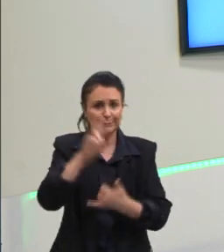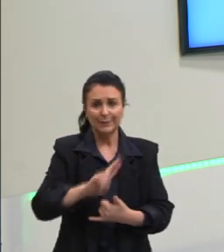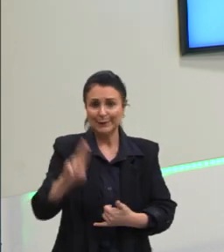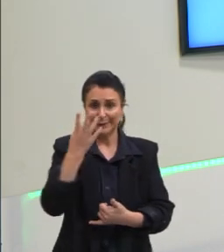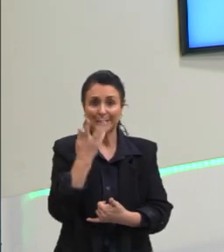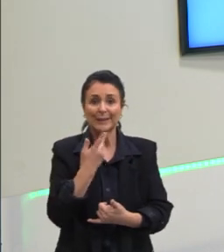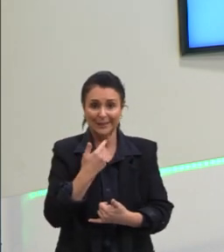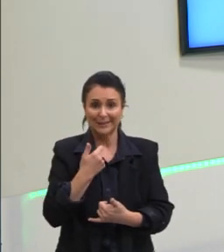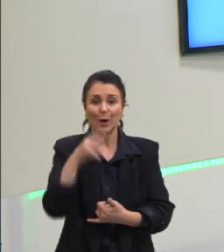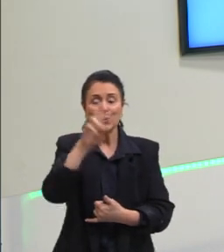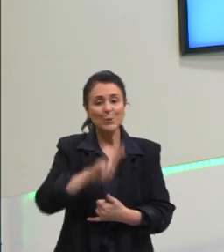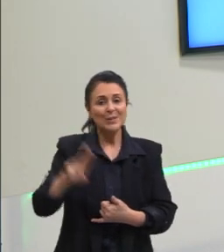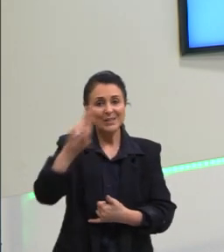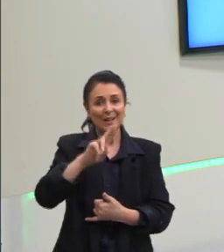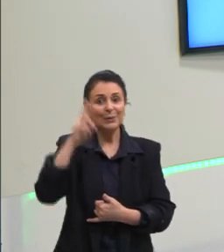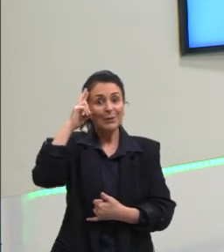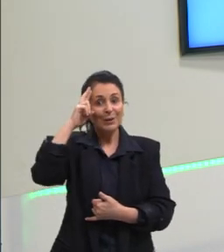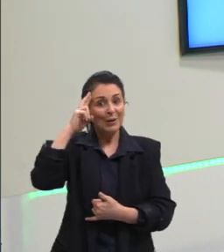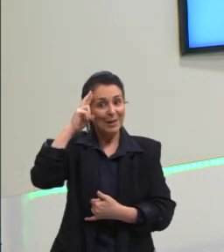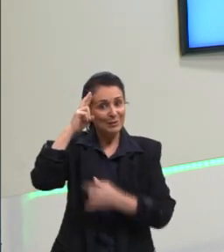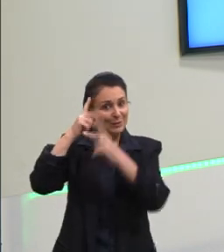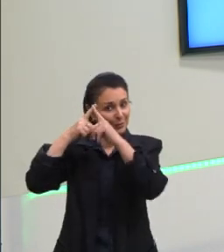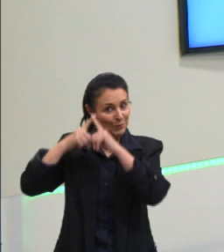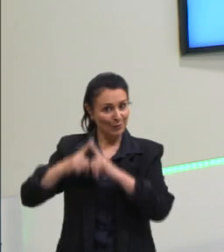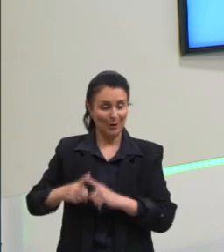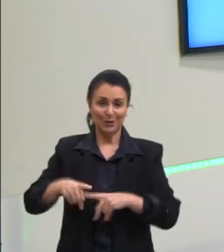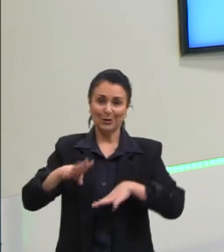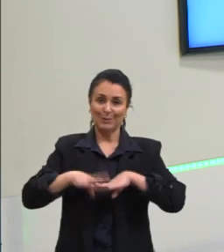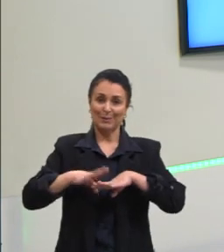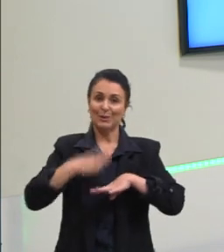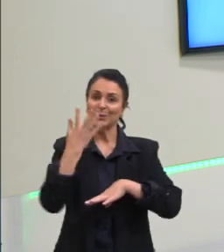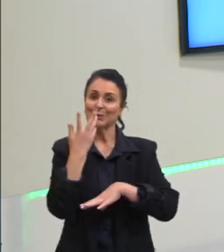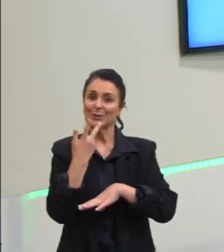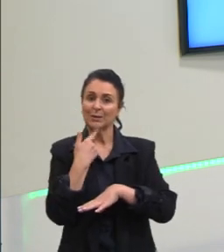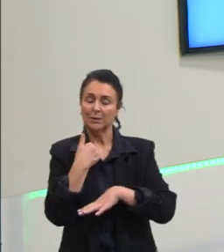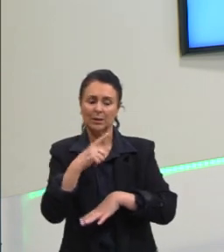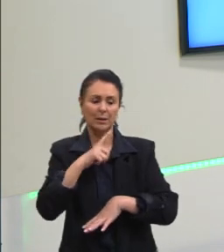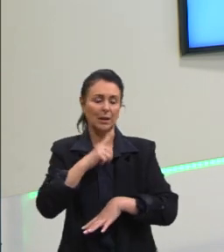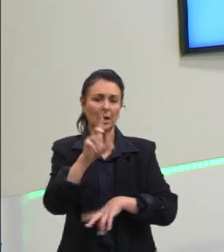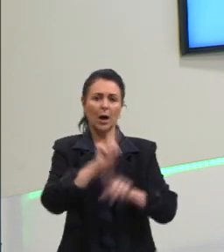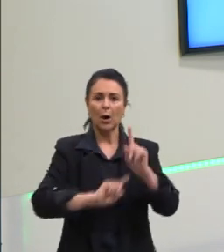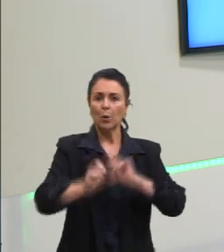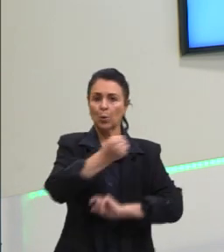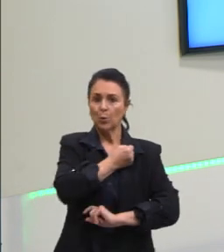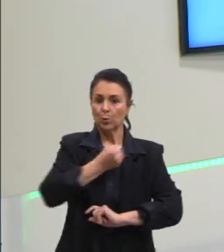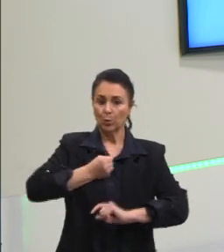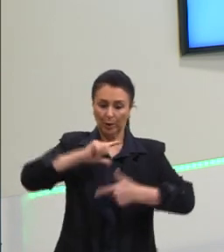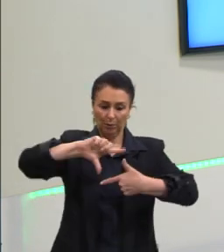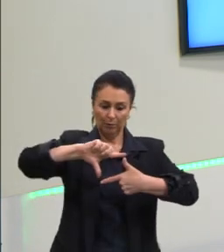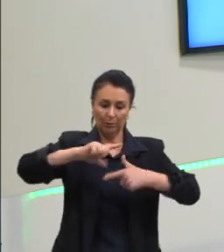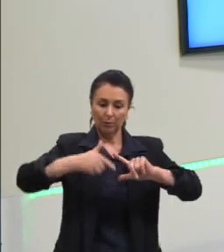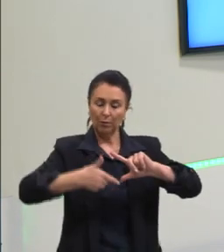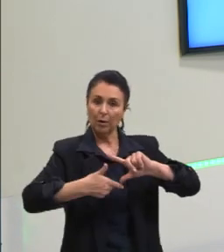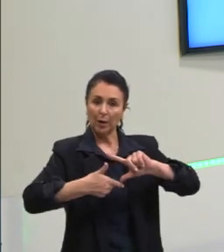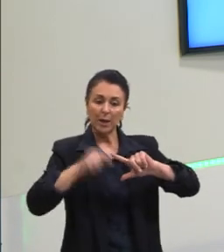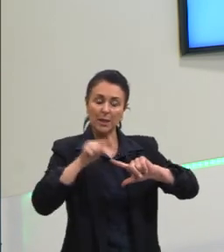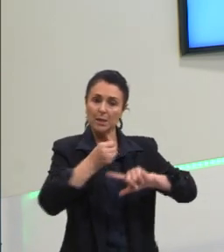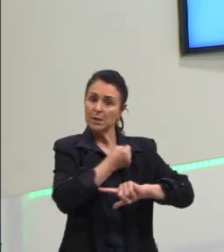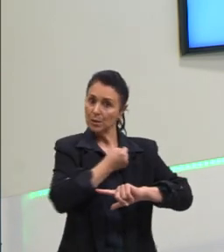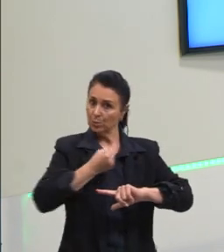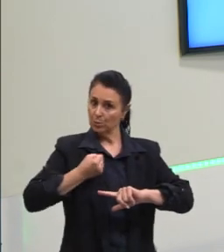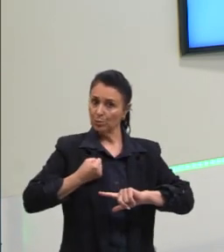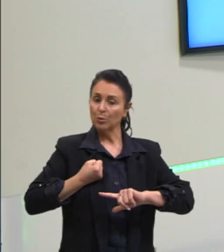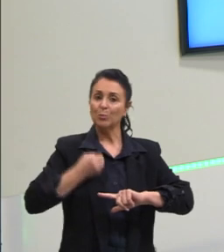raciocínio lógico-matemático da criança e geralmente tem algum número naquela forma geométrica e esses números são então